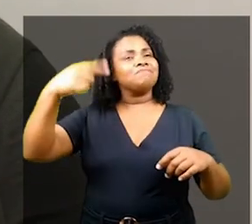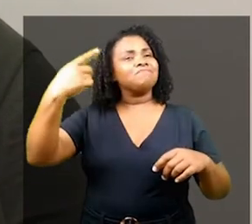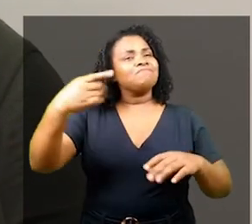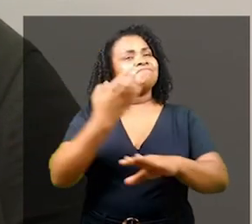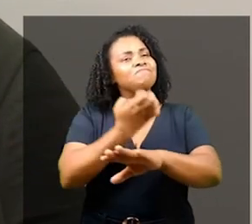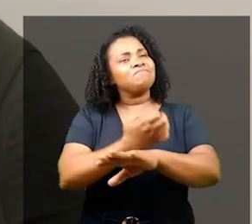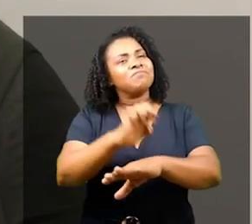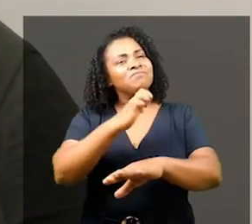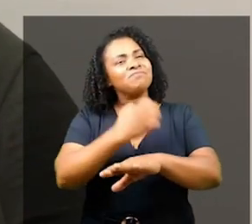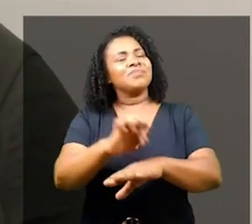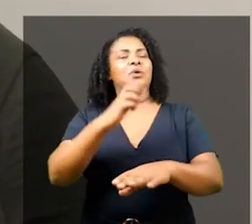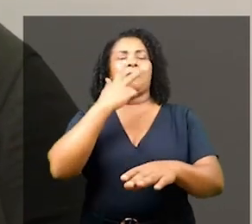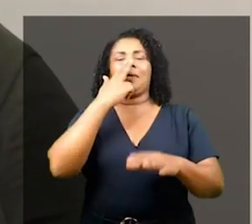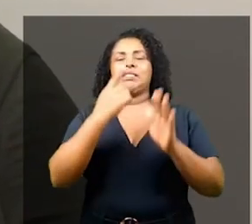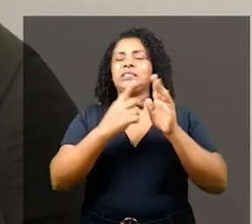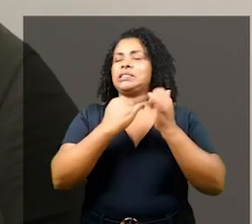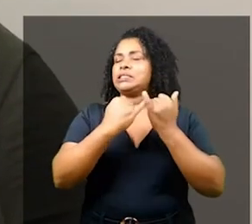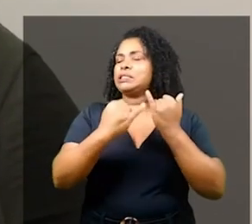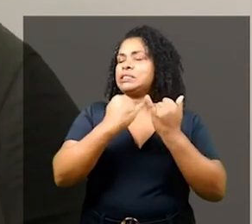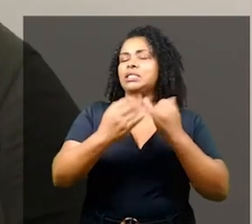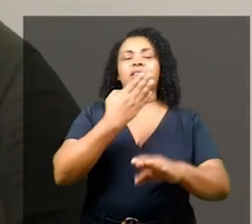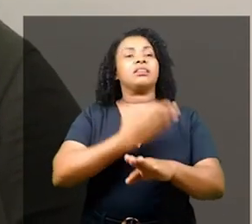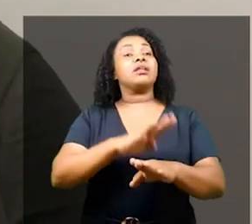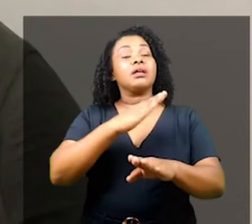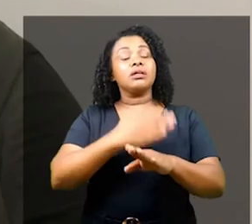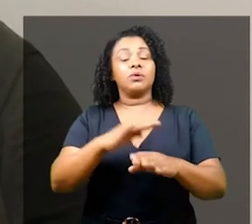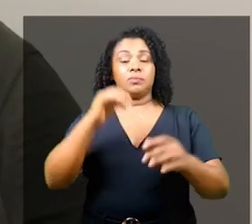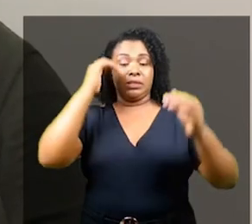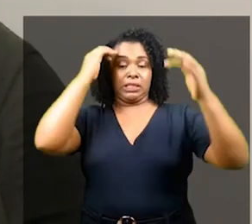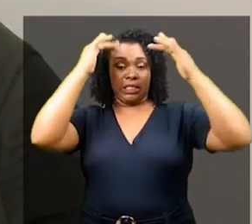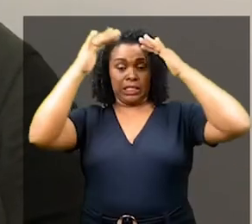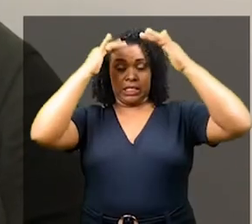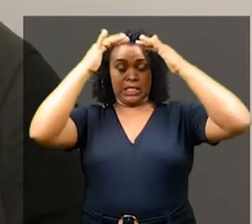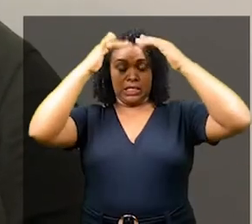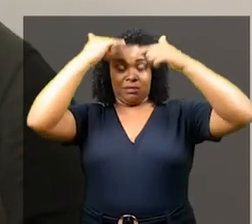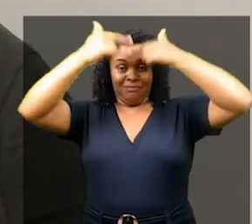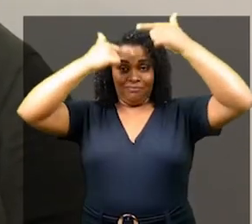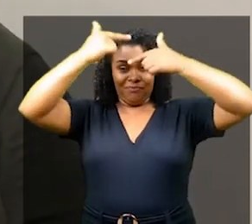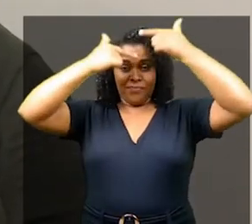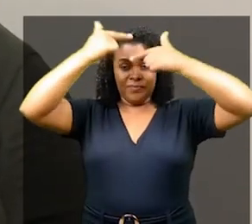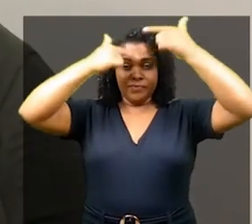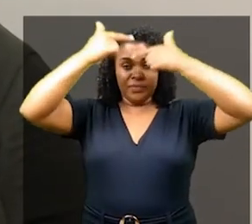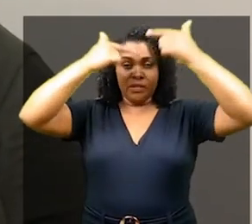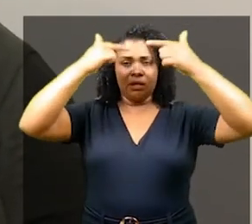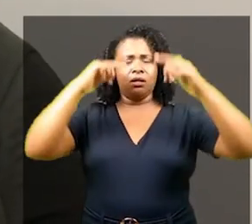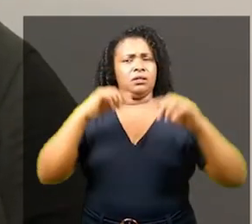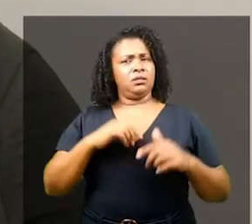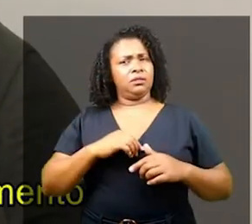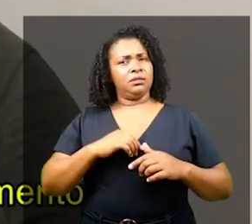um exercício diário de conexão com nossos mecanismos. Ativar o pensamento exige trabalho.